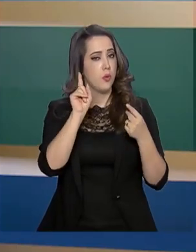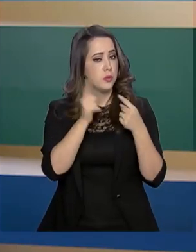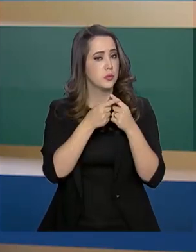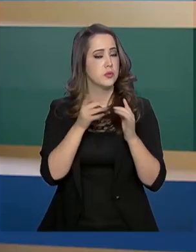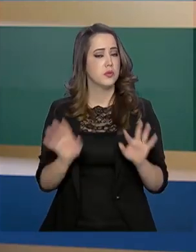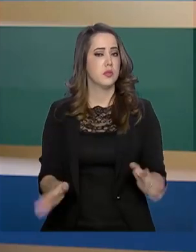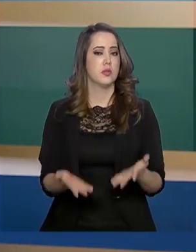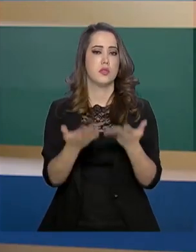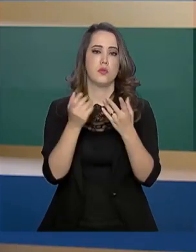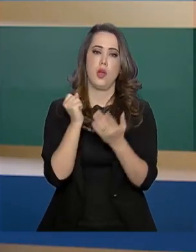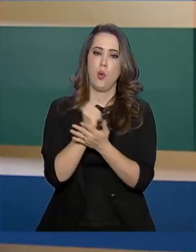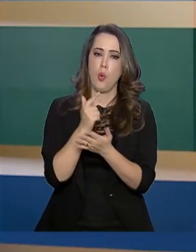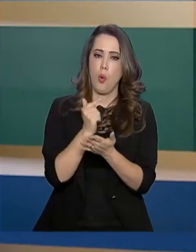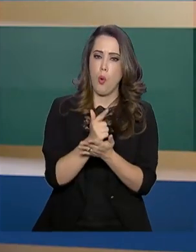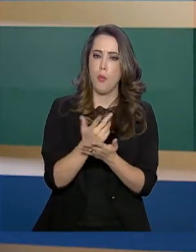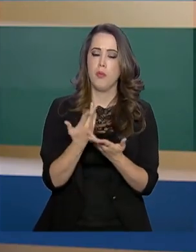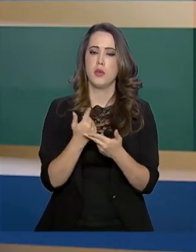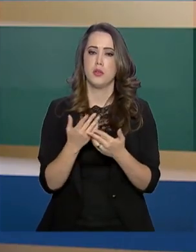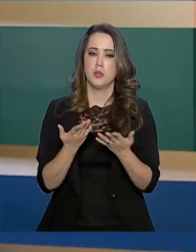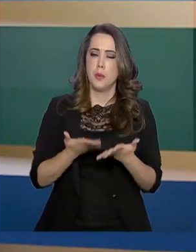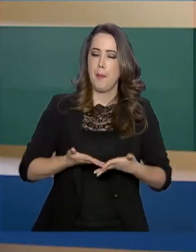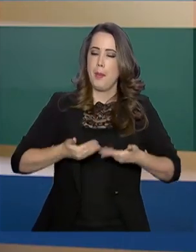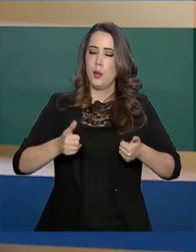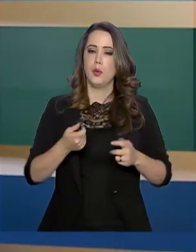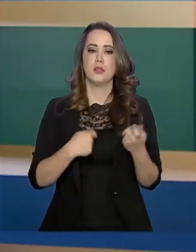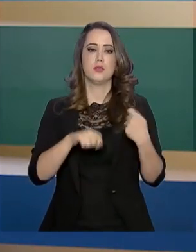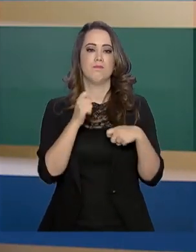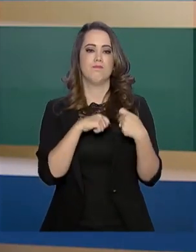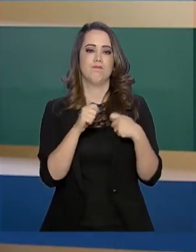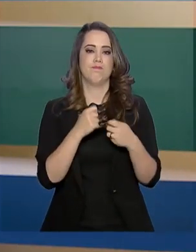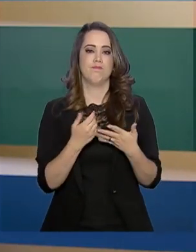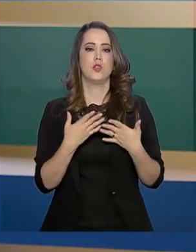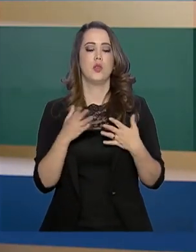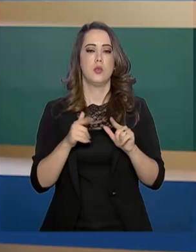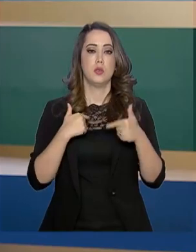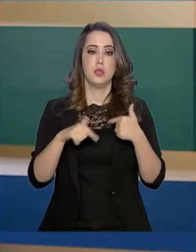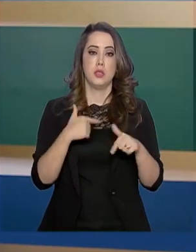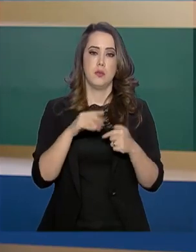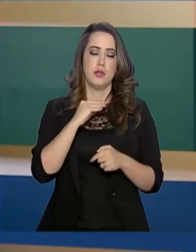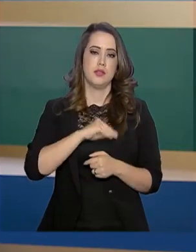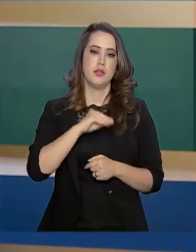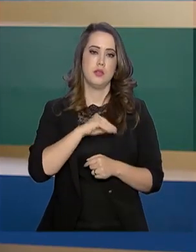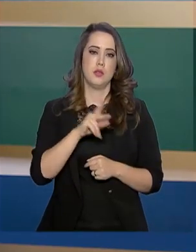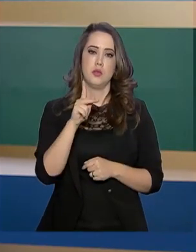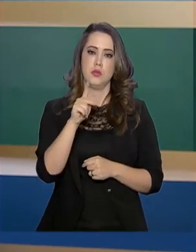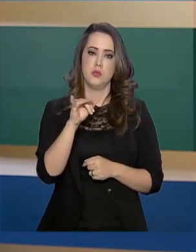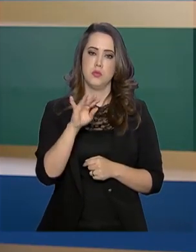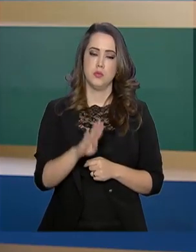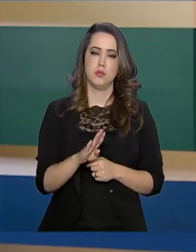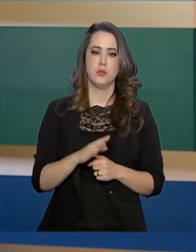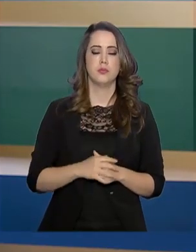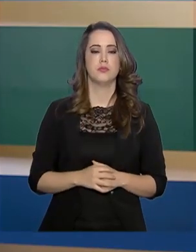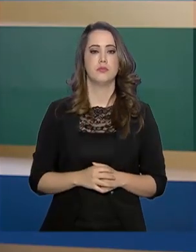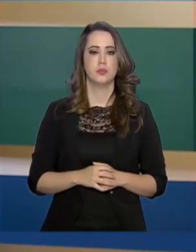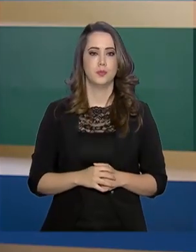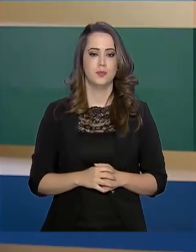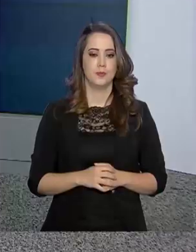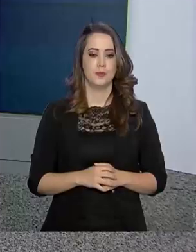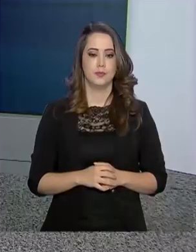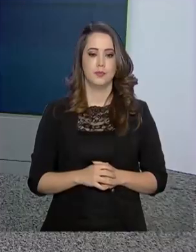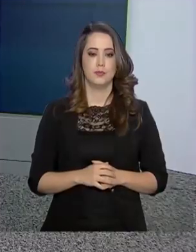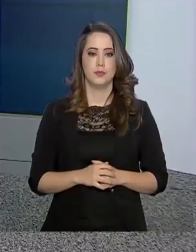O objetivo é incentivar o consumo, aquecer a economia, melhorar o emprego e renda e o produto interno bruto do país.